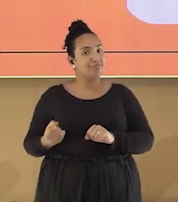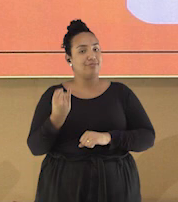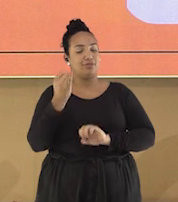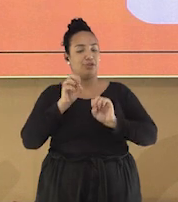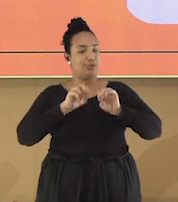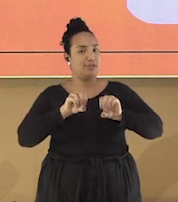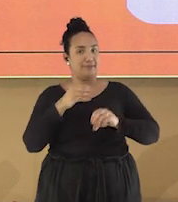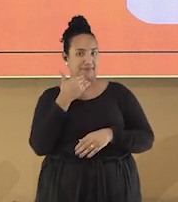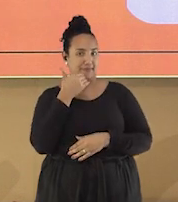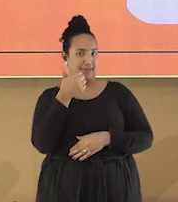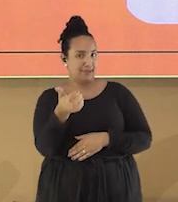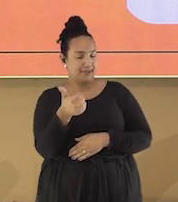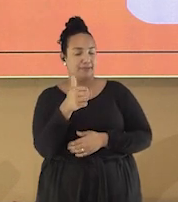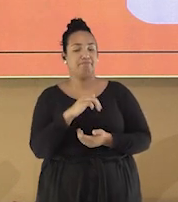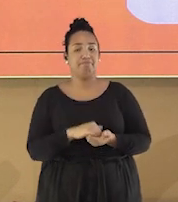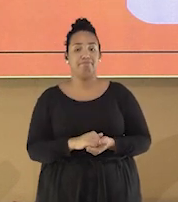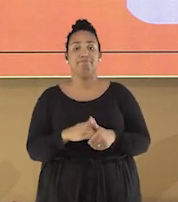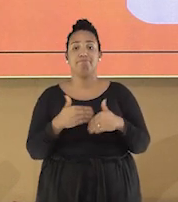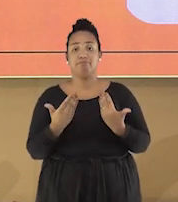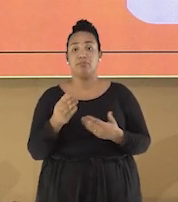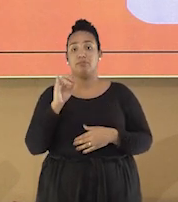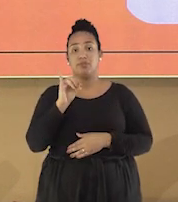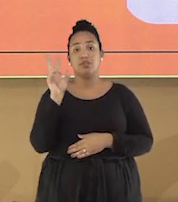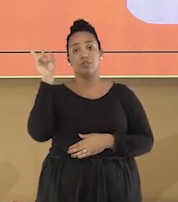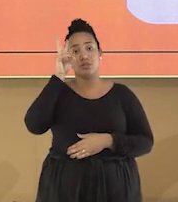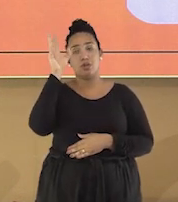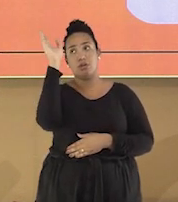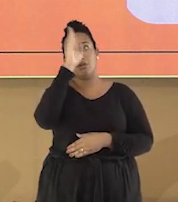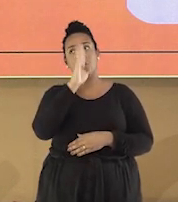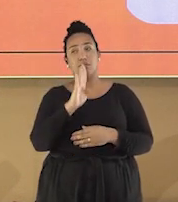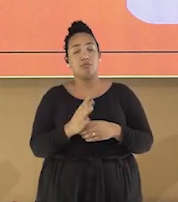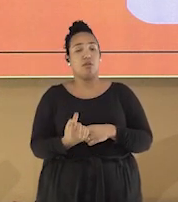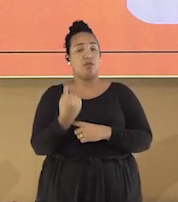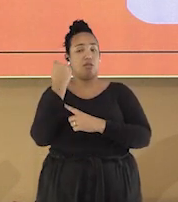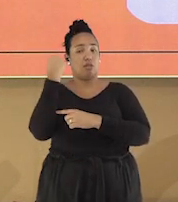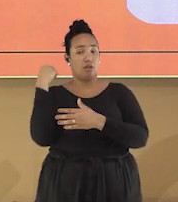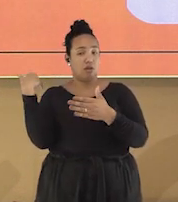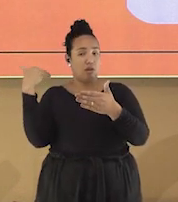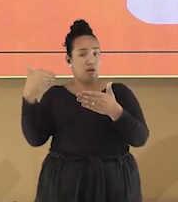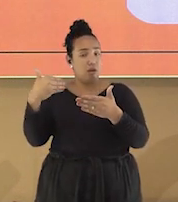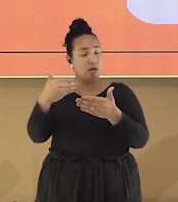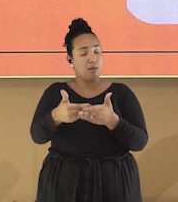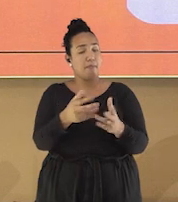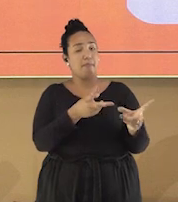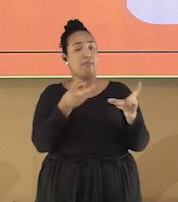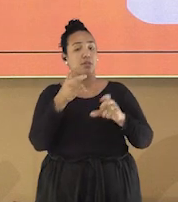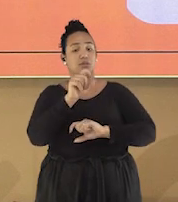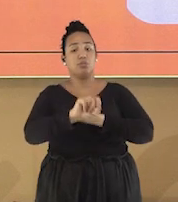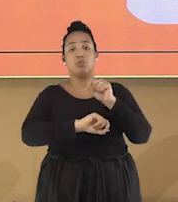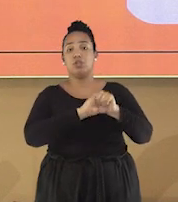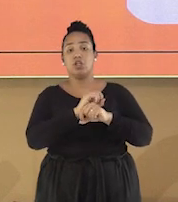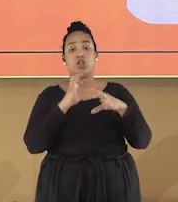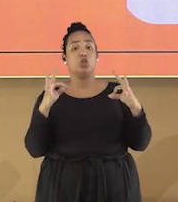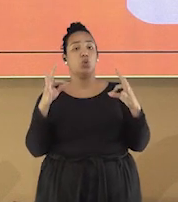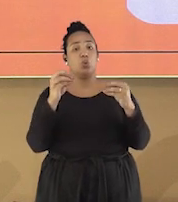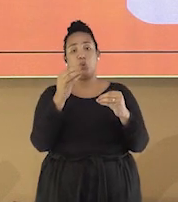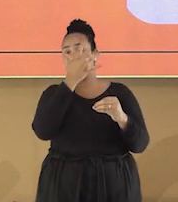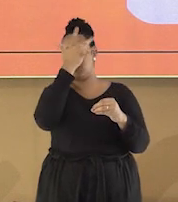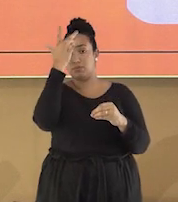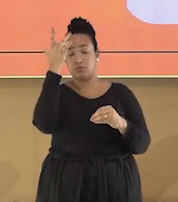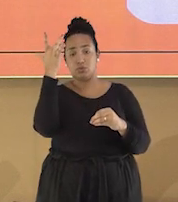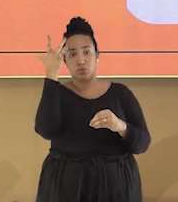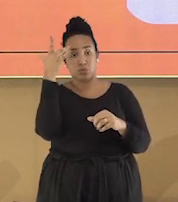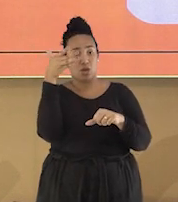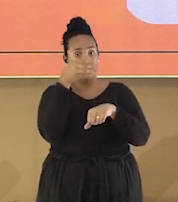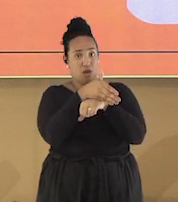educação. Quando olhamos para a história do Brasil, percebemos que o próprio acesso à educação para todos é algo muito